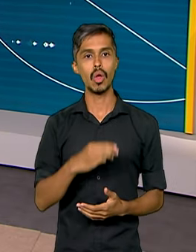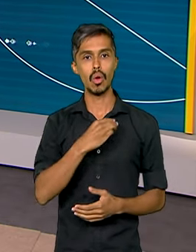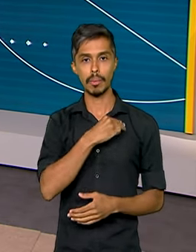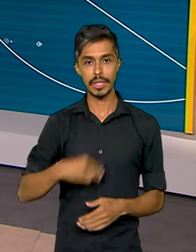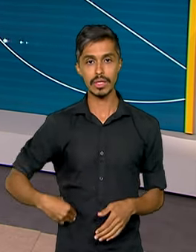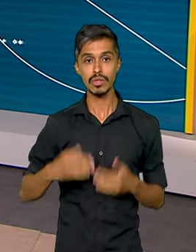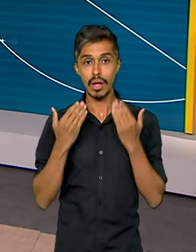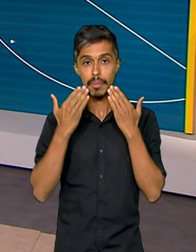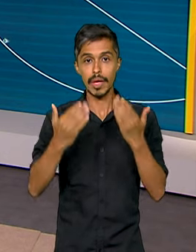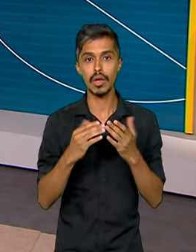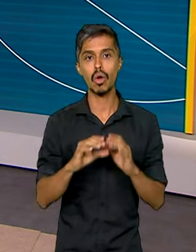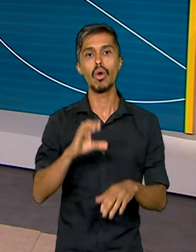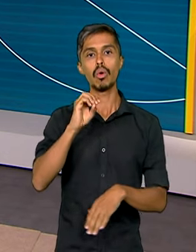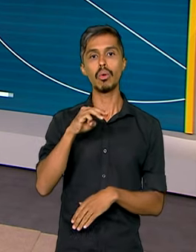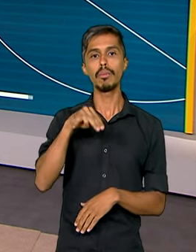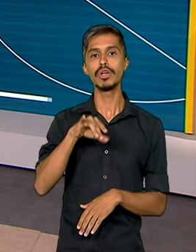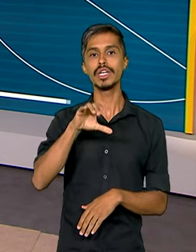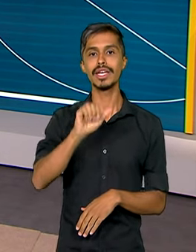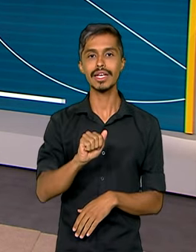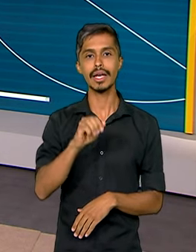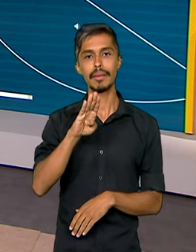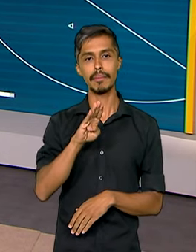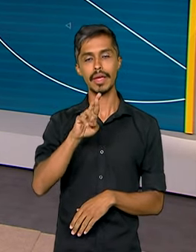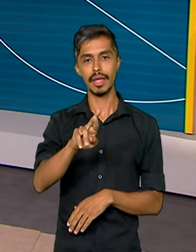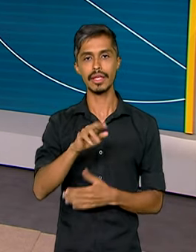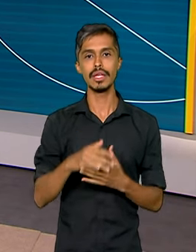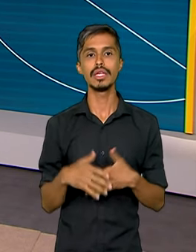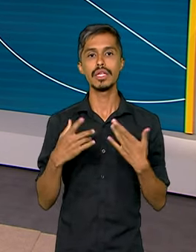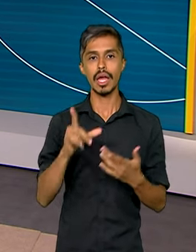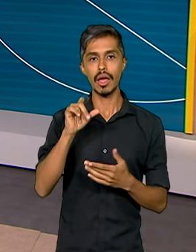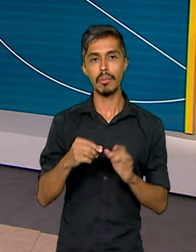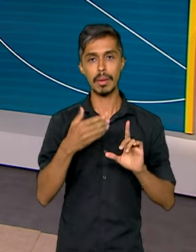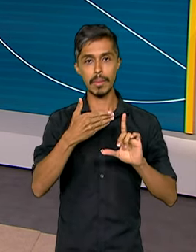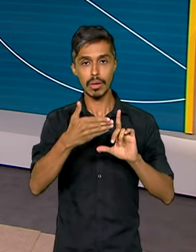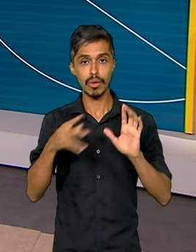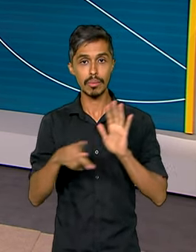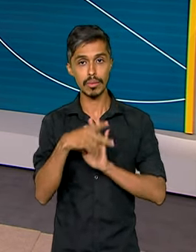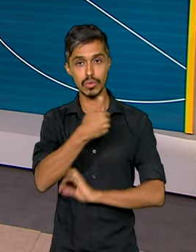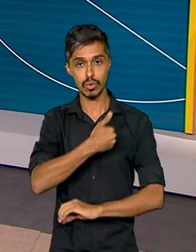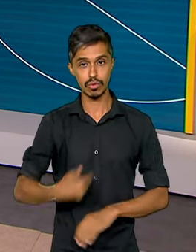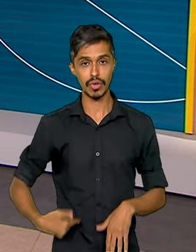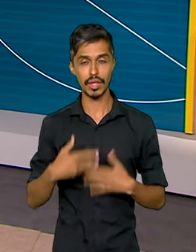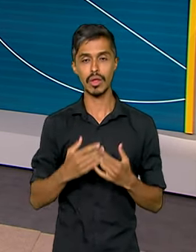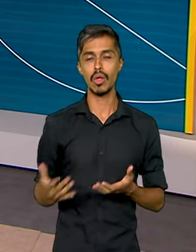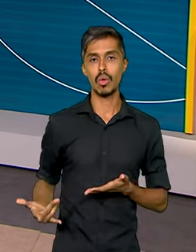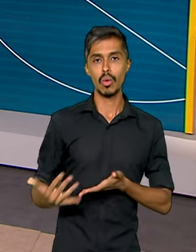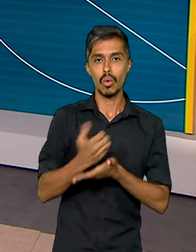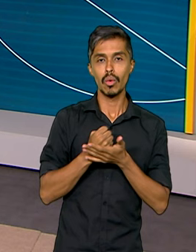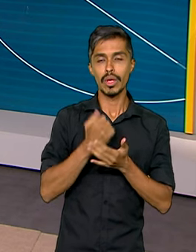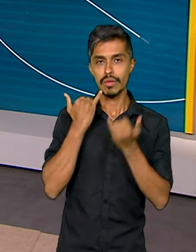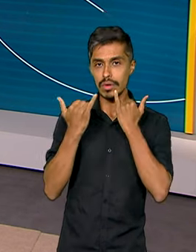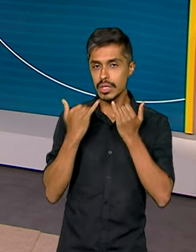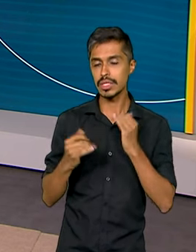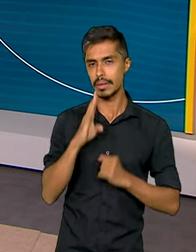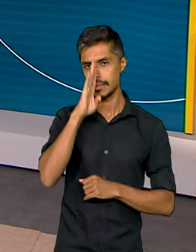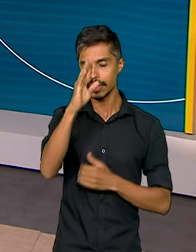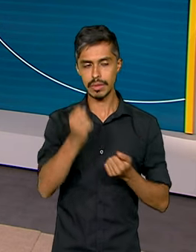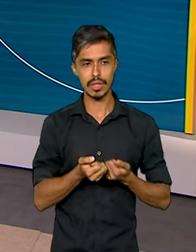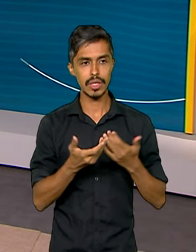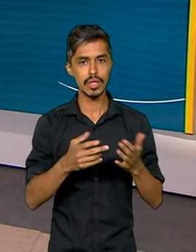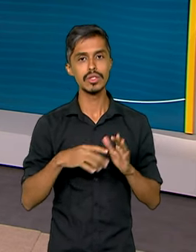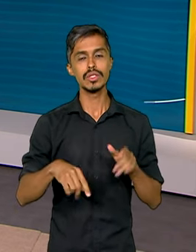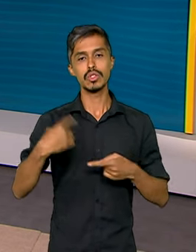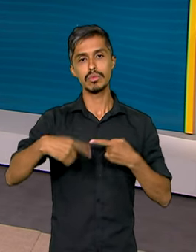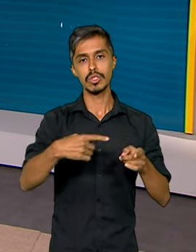apresentou o Comunica.br, uma plataforma do governo federal que vai reunir dados das principais entregas em políticas